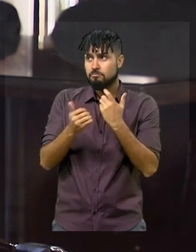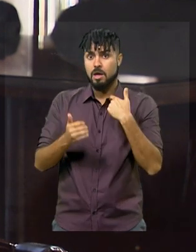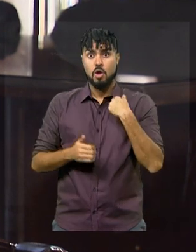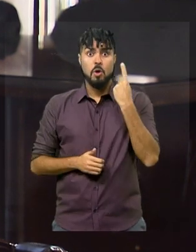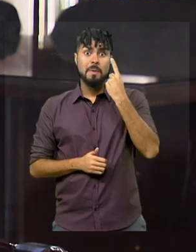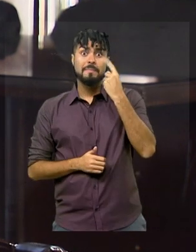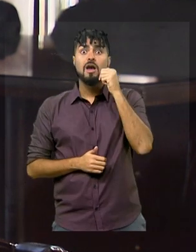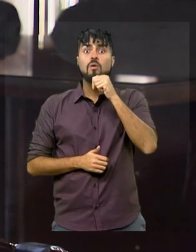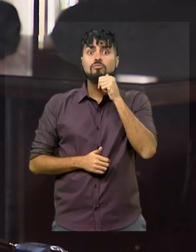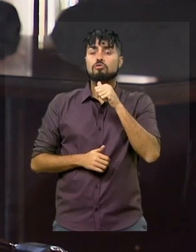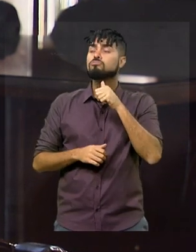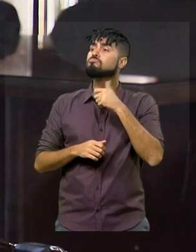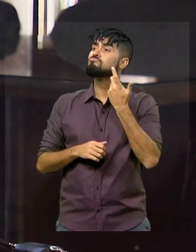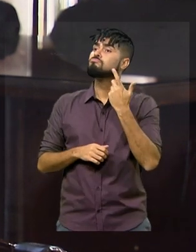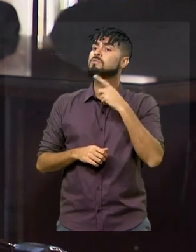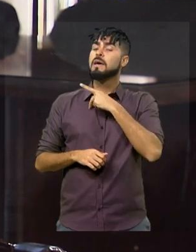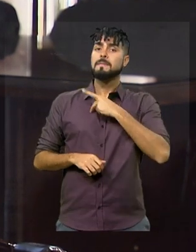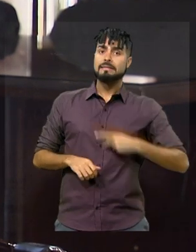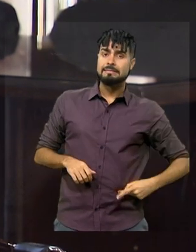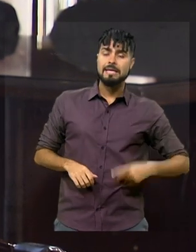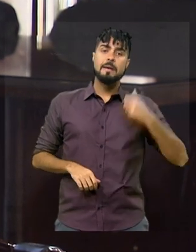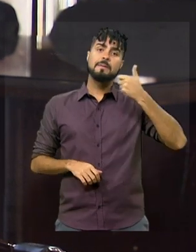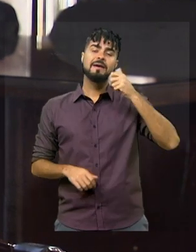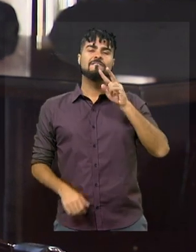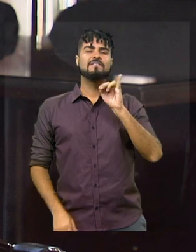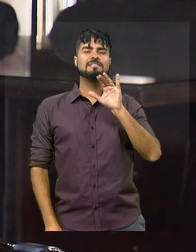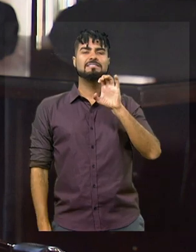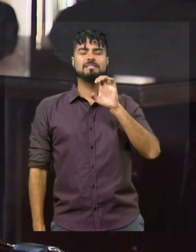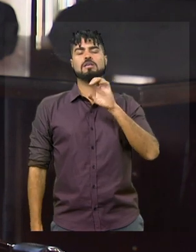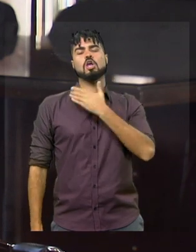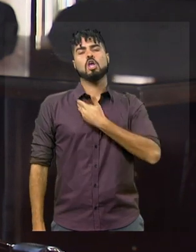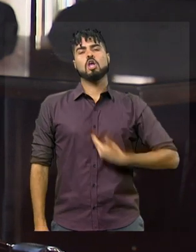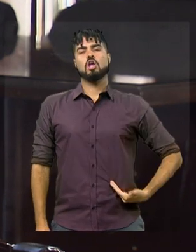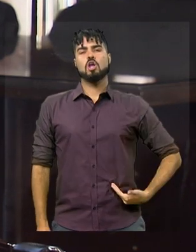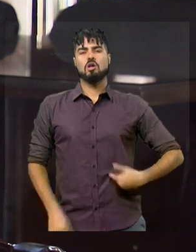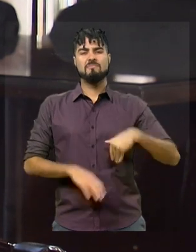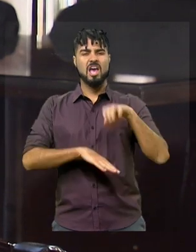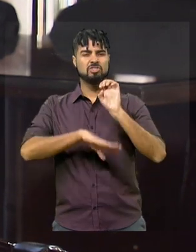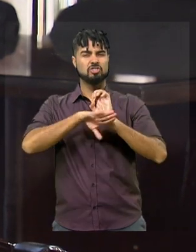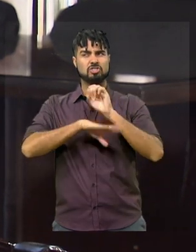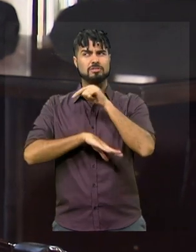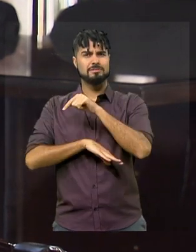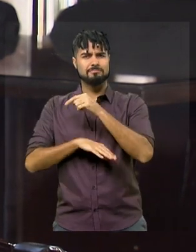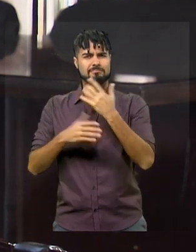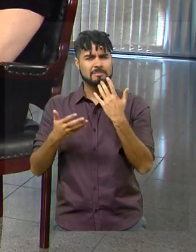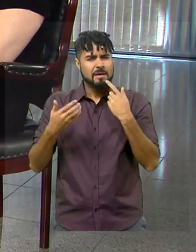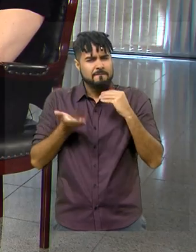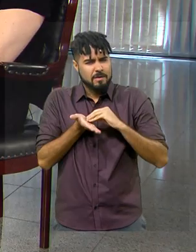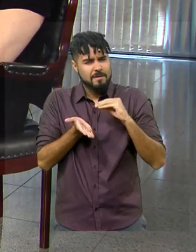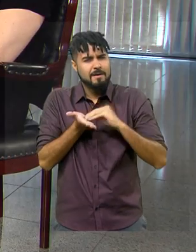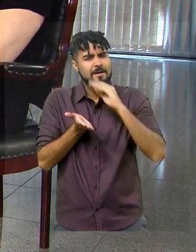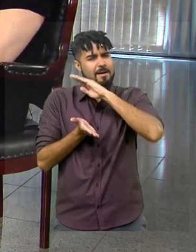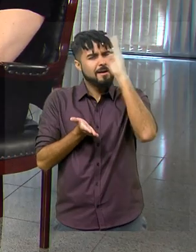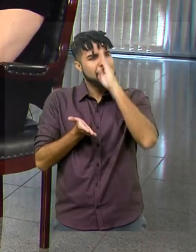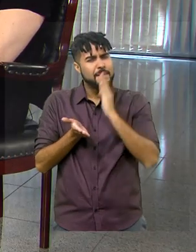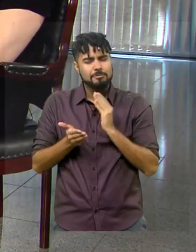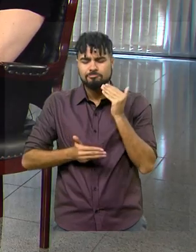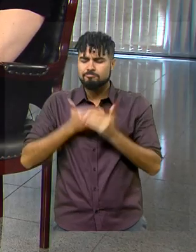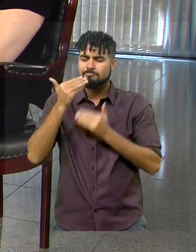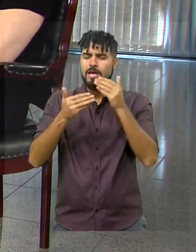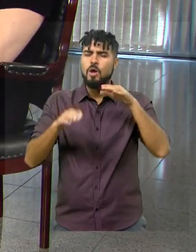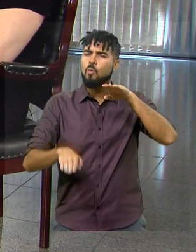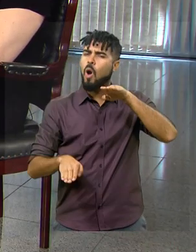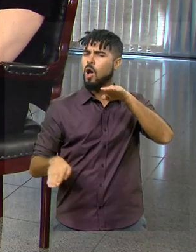a primeira mulher a presidir, a primeira vice-governadora do meu estado, o quanto ainda nós temos que avançar em política de